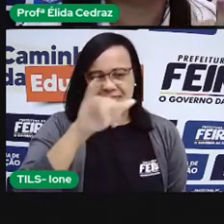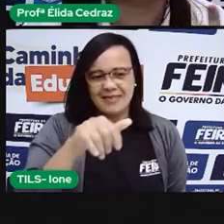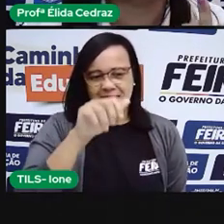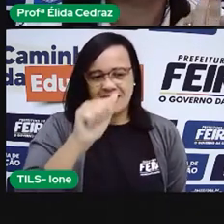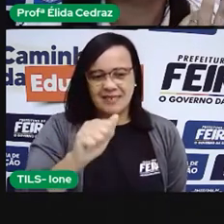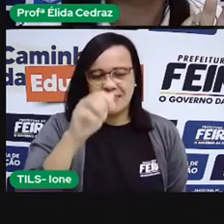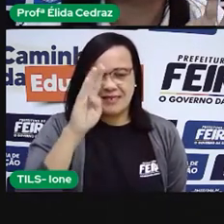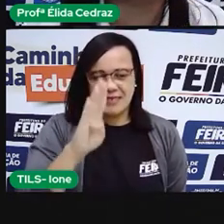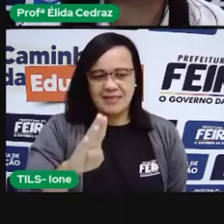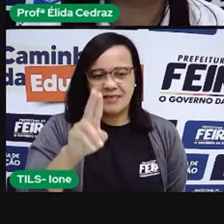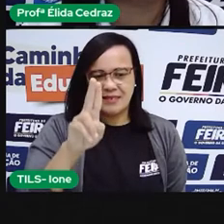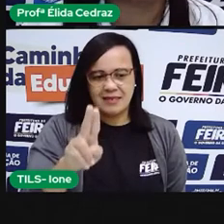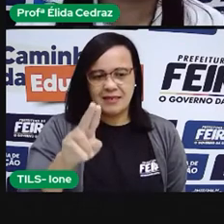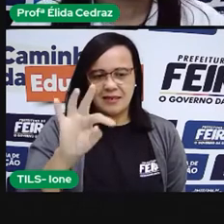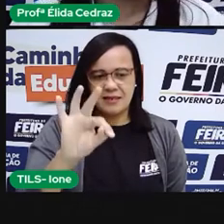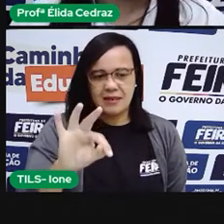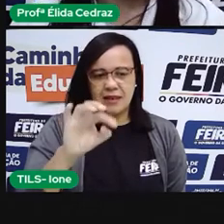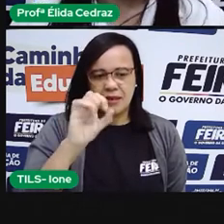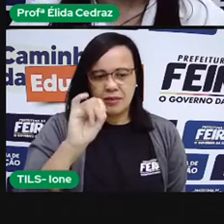Jabuti.